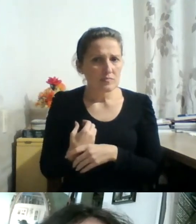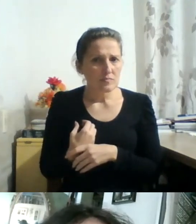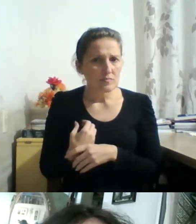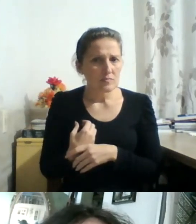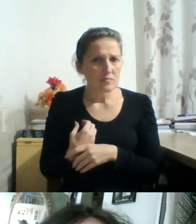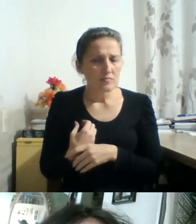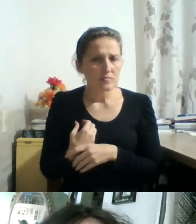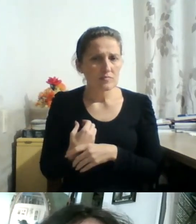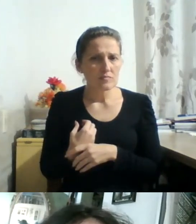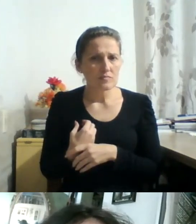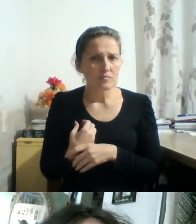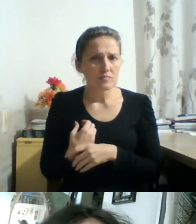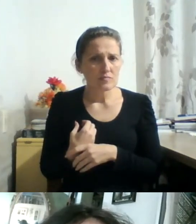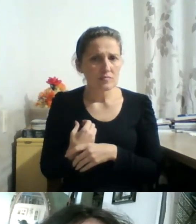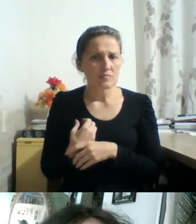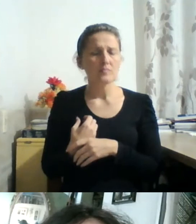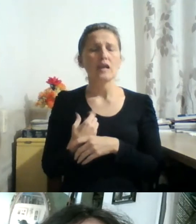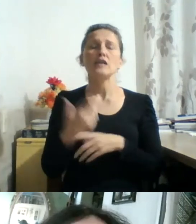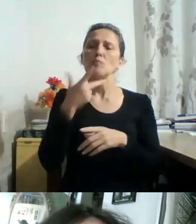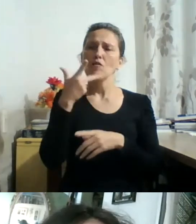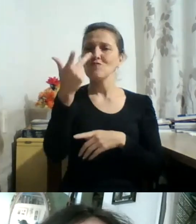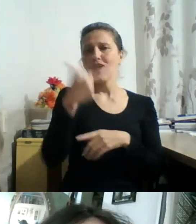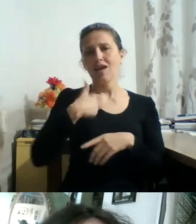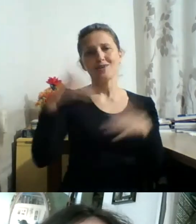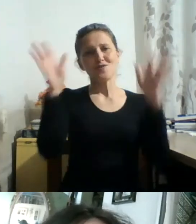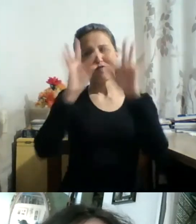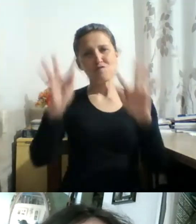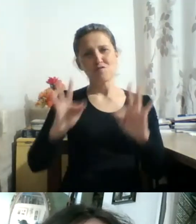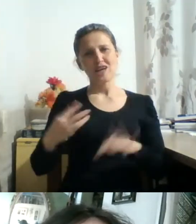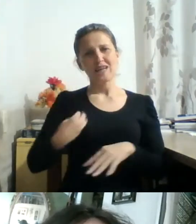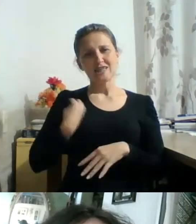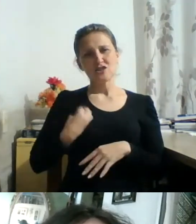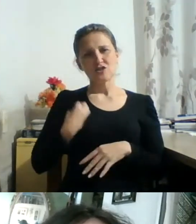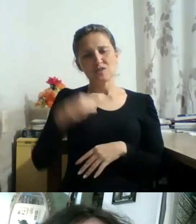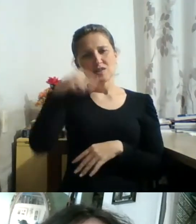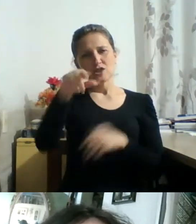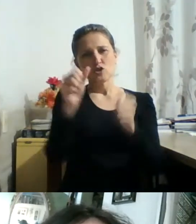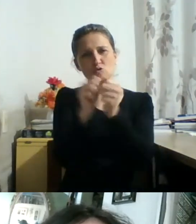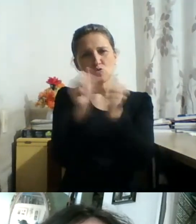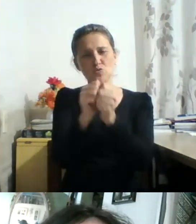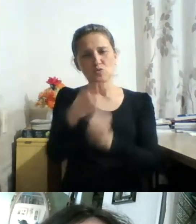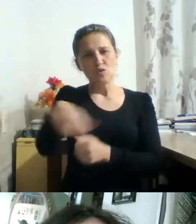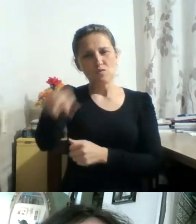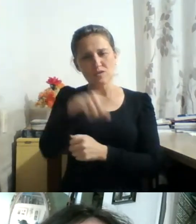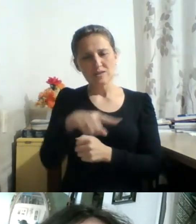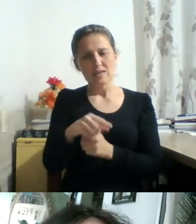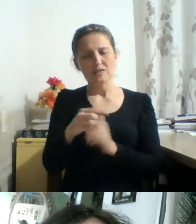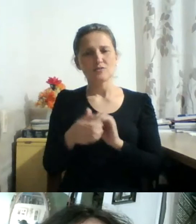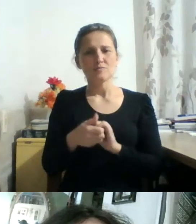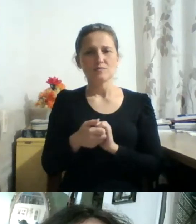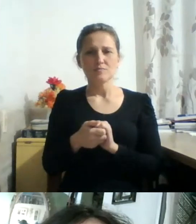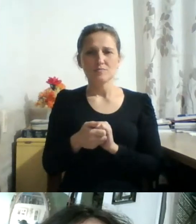e dizer da minha felicidade de estar aqui, de vocês terem feito o vocês fizeram e de vocês que eu